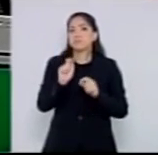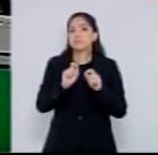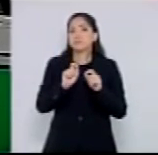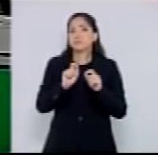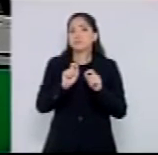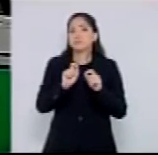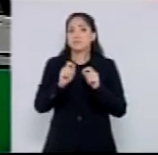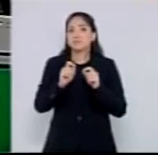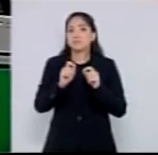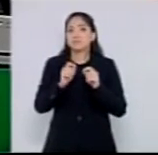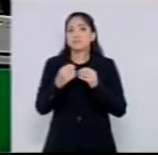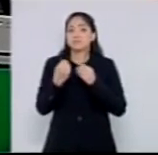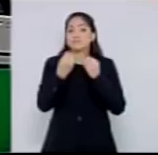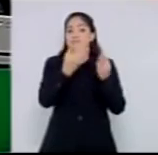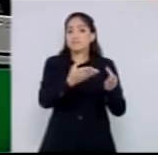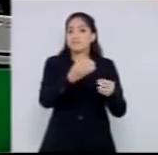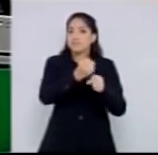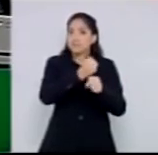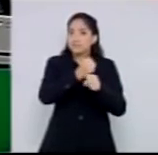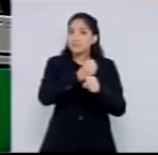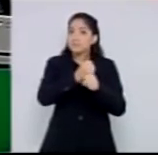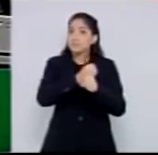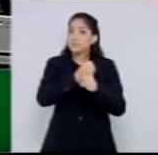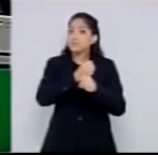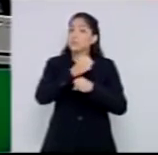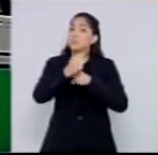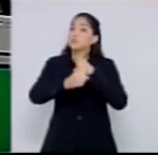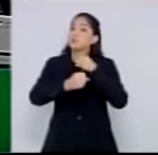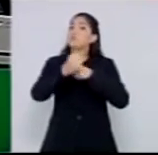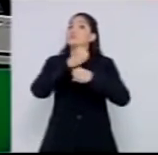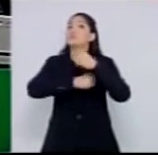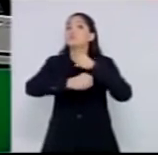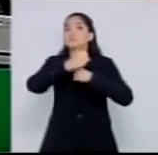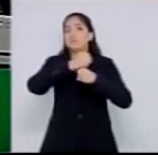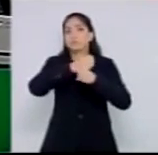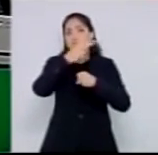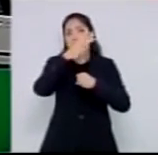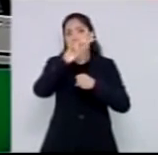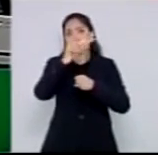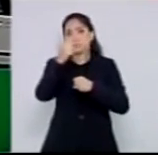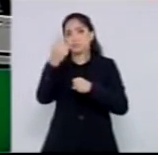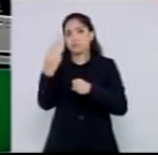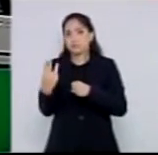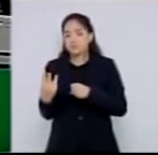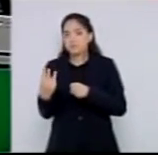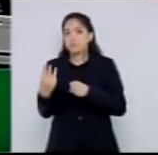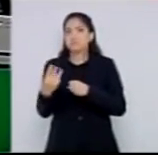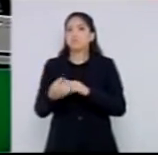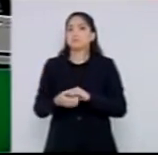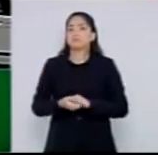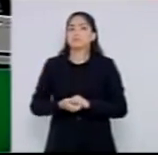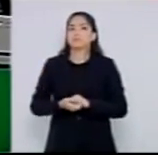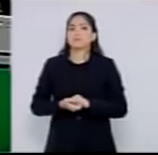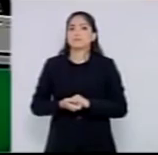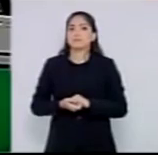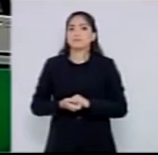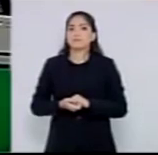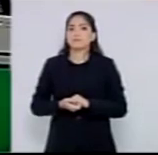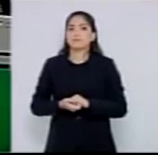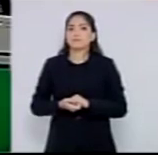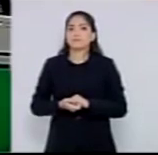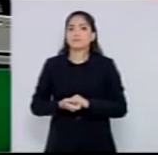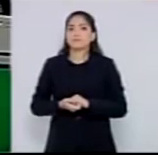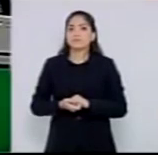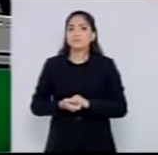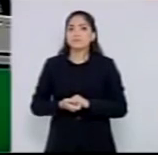entregues, executadas em 2013, as emendas, de minha autoria, na condição, de deputado federal,